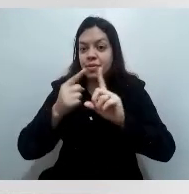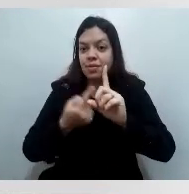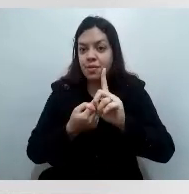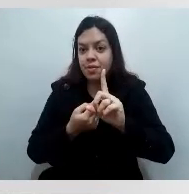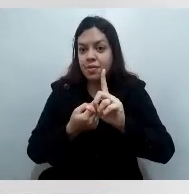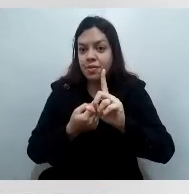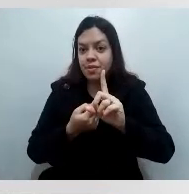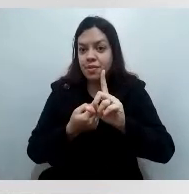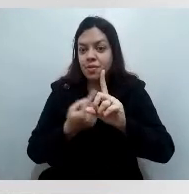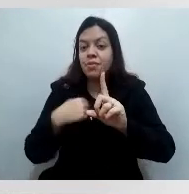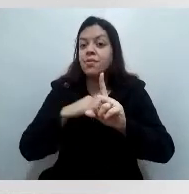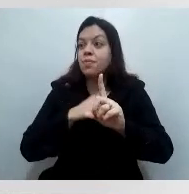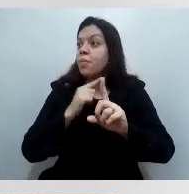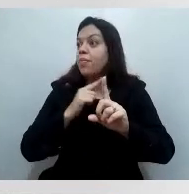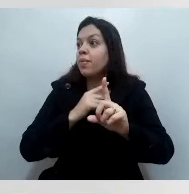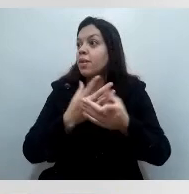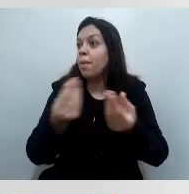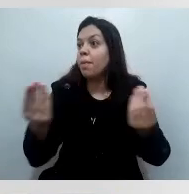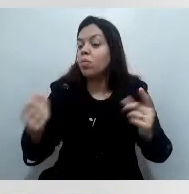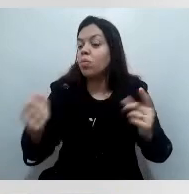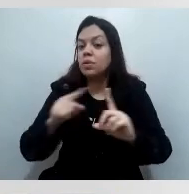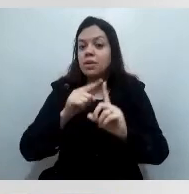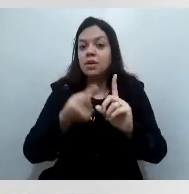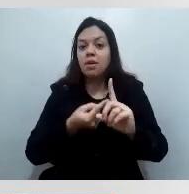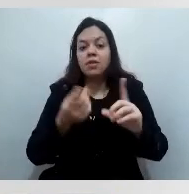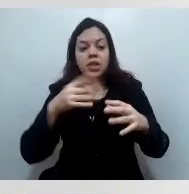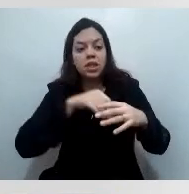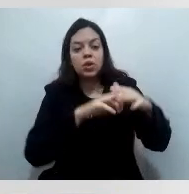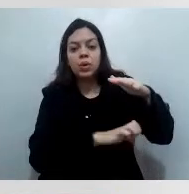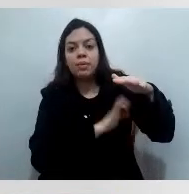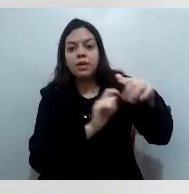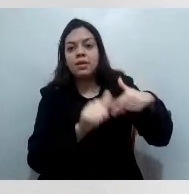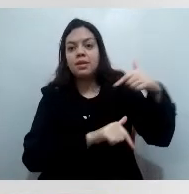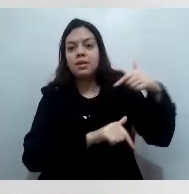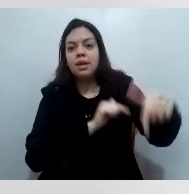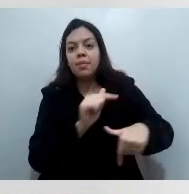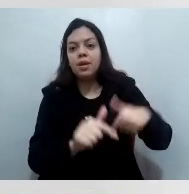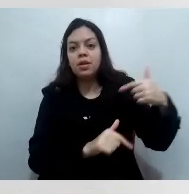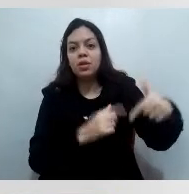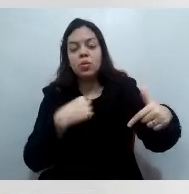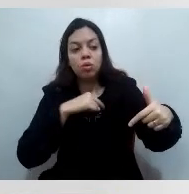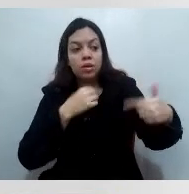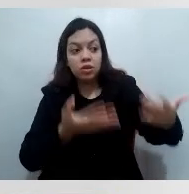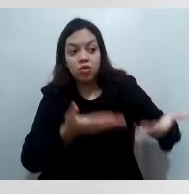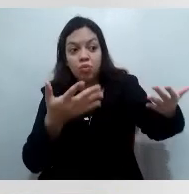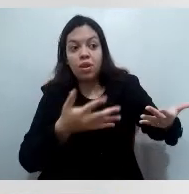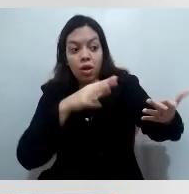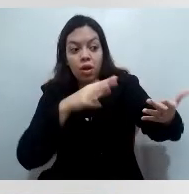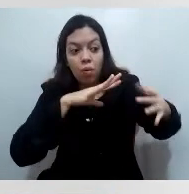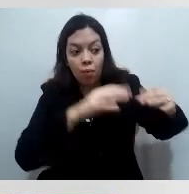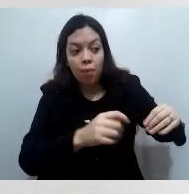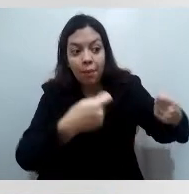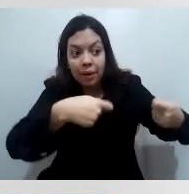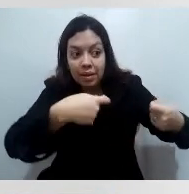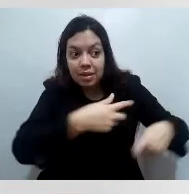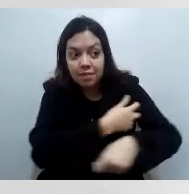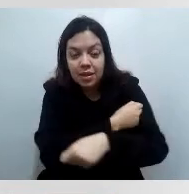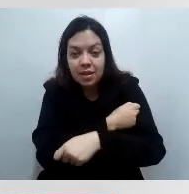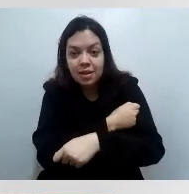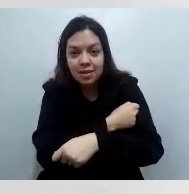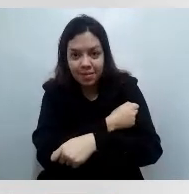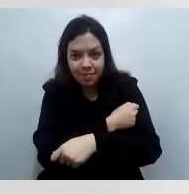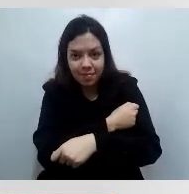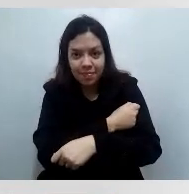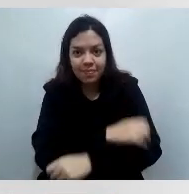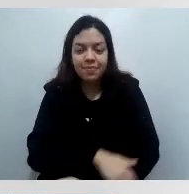grávidas nas fábricas, sabe? Para que a gente possa estimulá-las a tomar vacina, para buscar os postos que elas vão ser recebidas